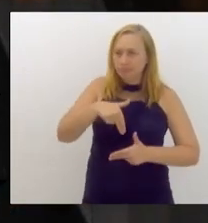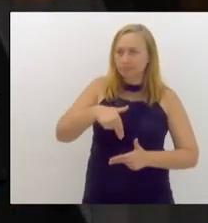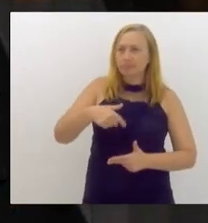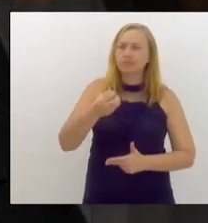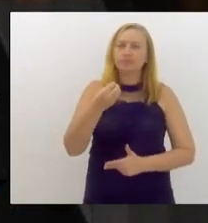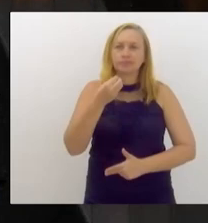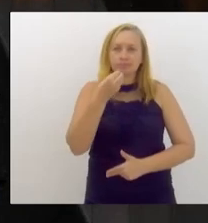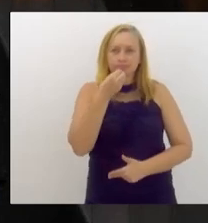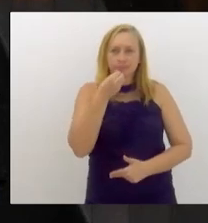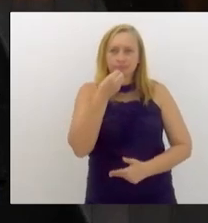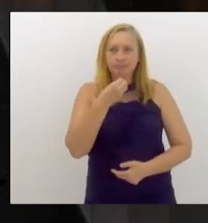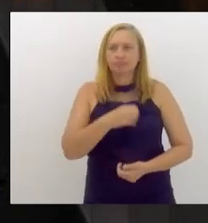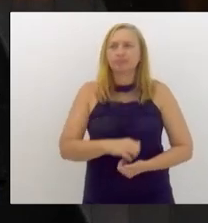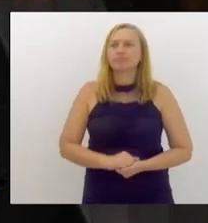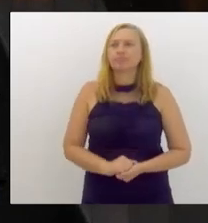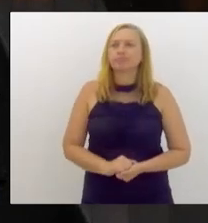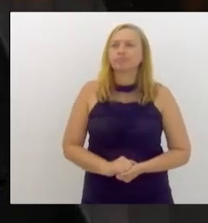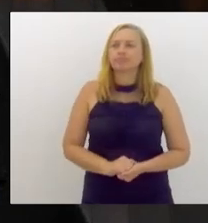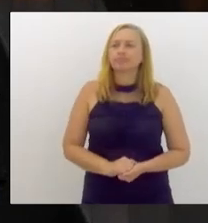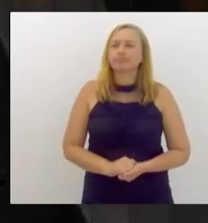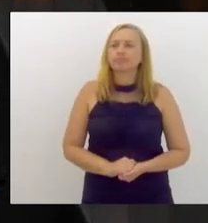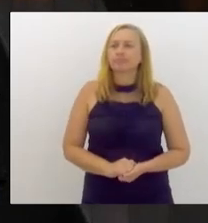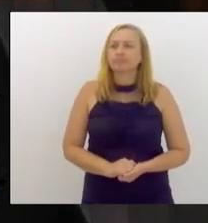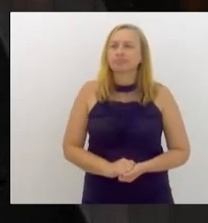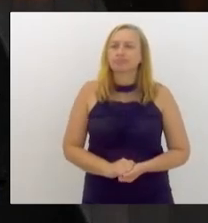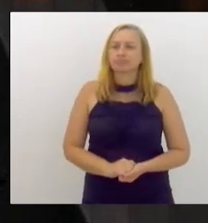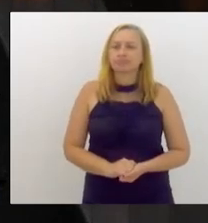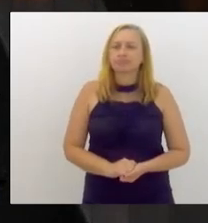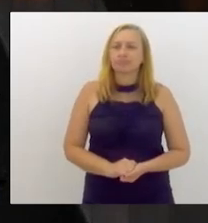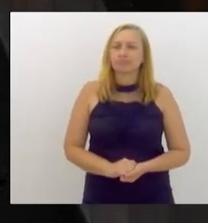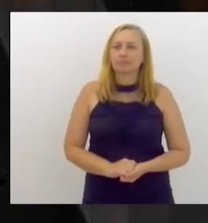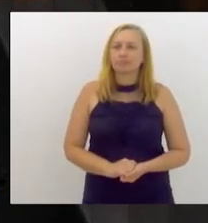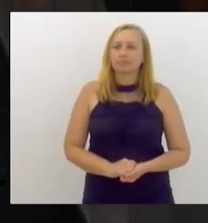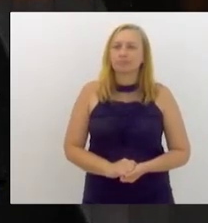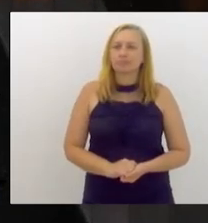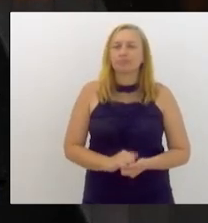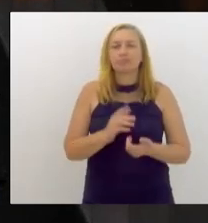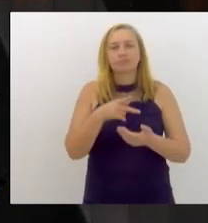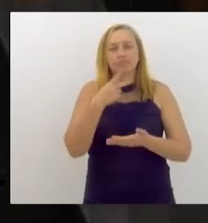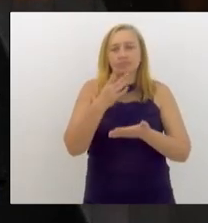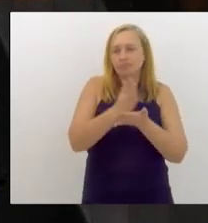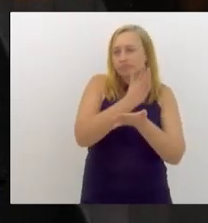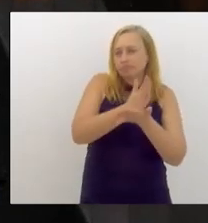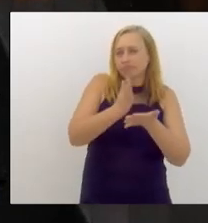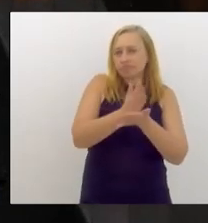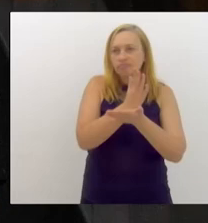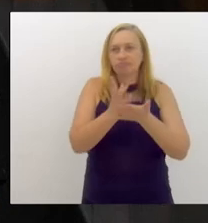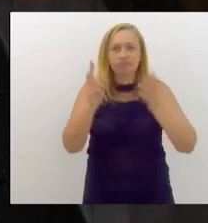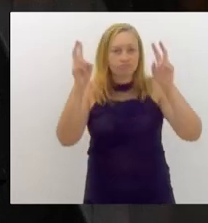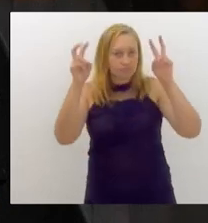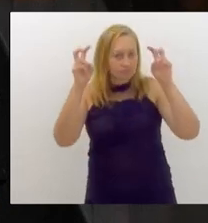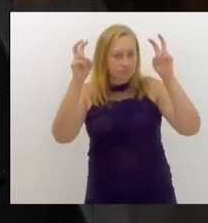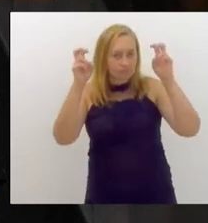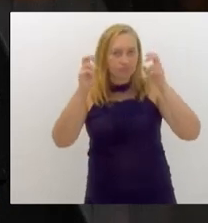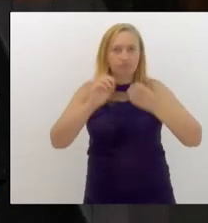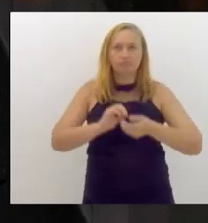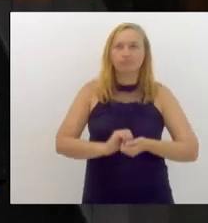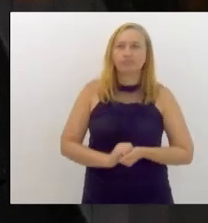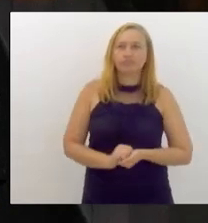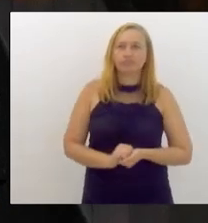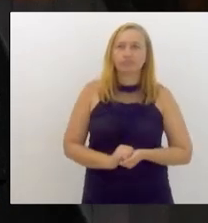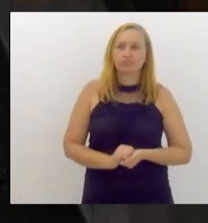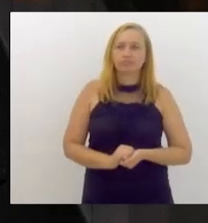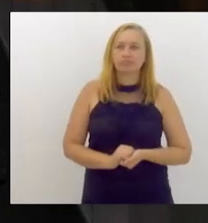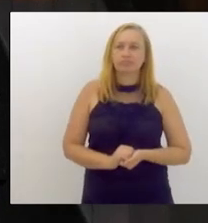para trazer alguns assuntos que diz respeito à